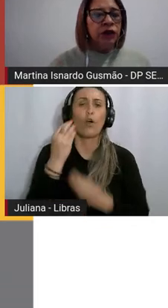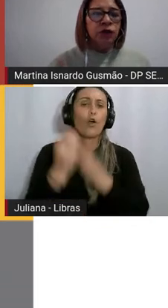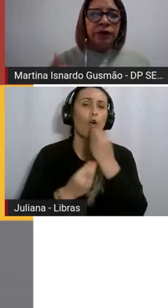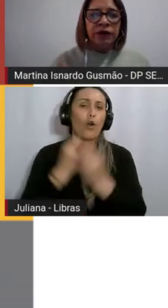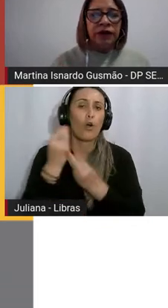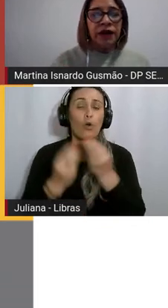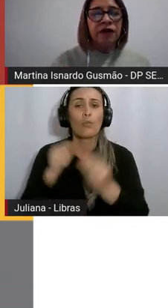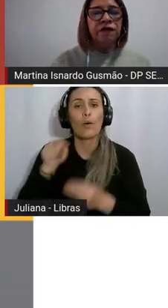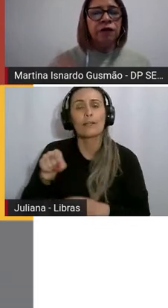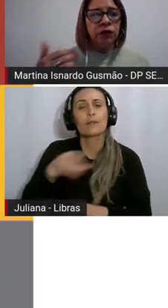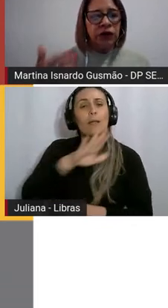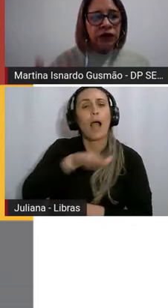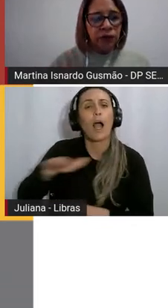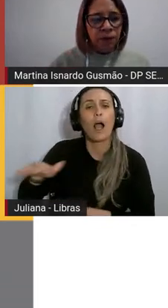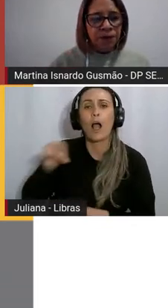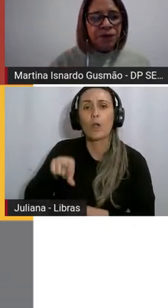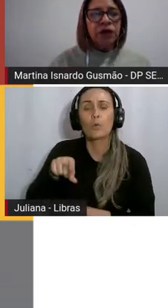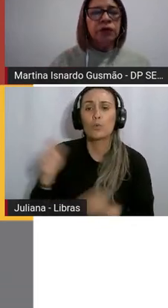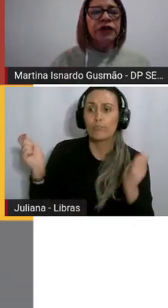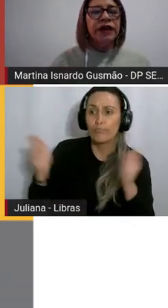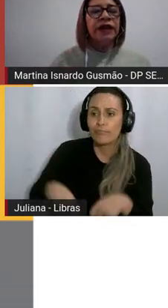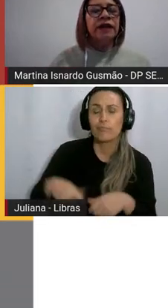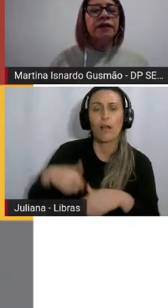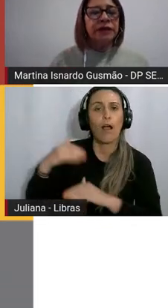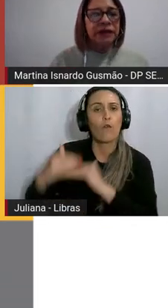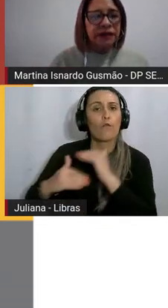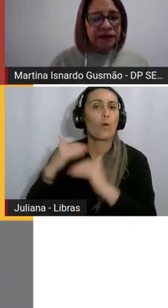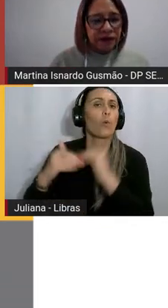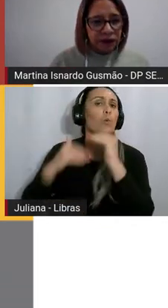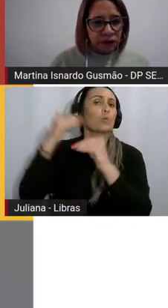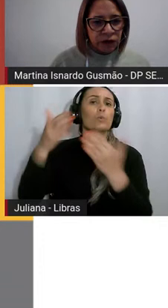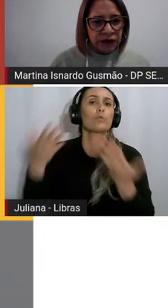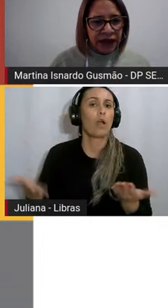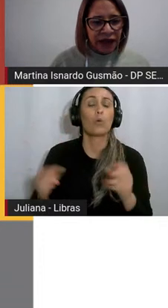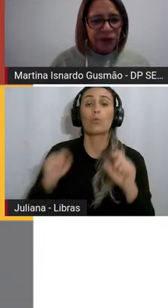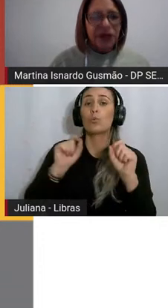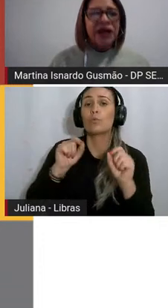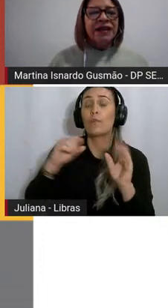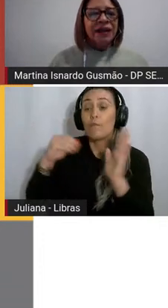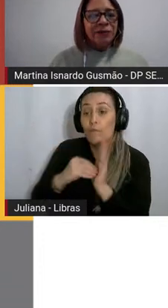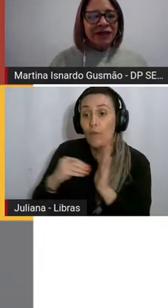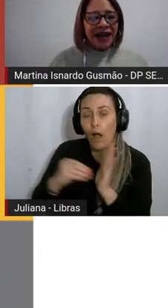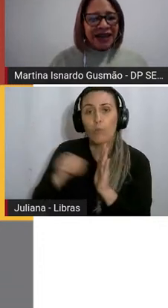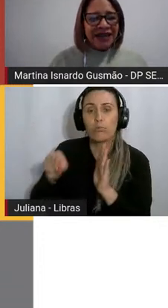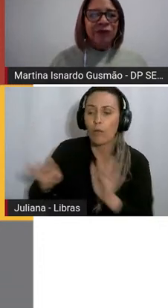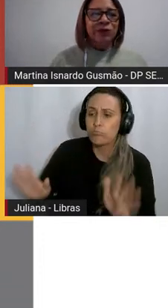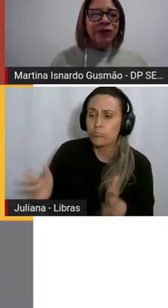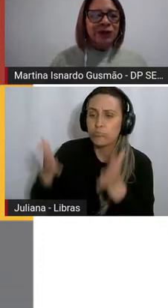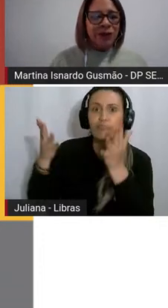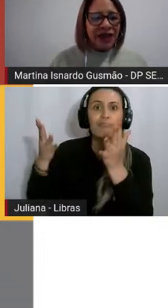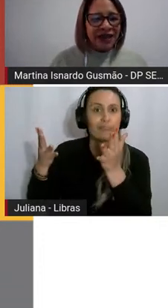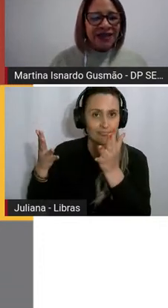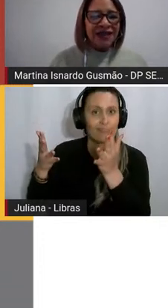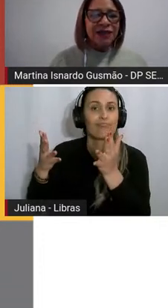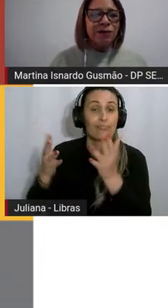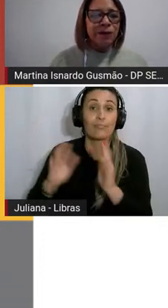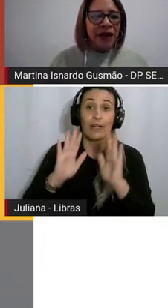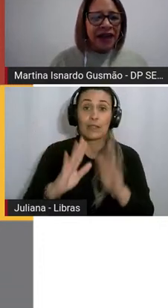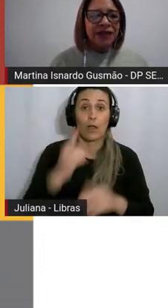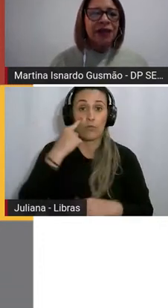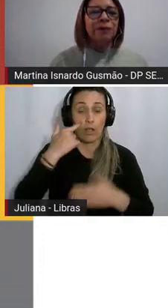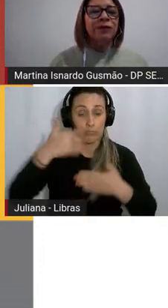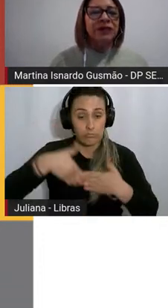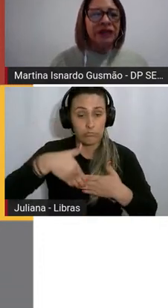menino ou a menina evoluiu e o que ainda precisa ser consolidado. Temos aí, então, dois meses desse